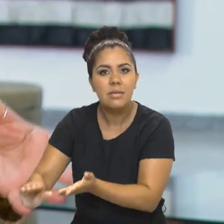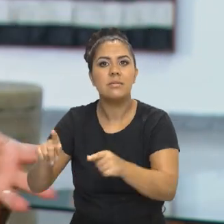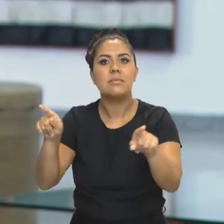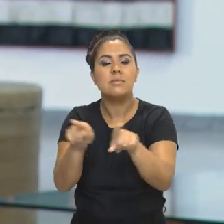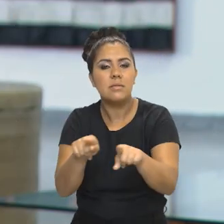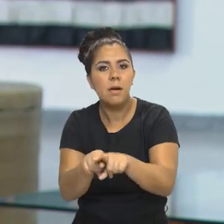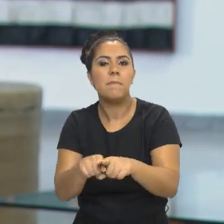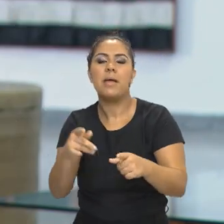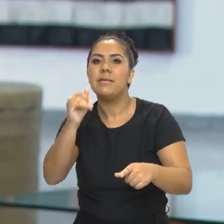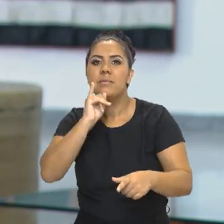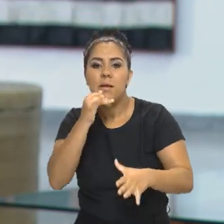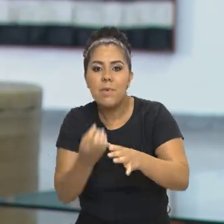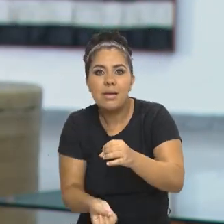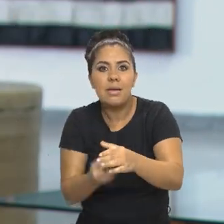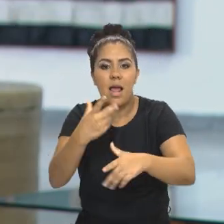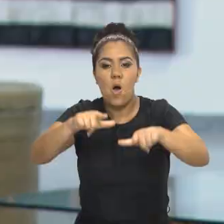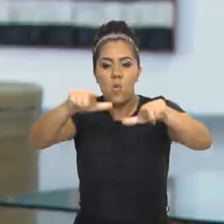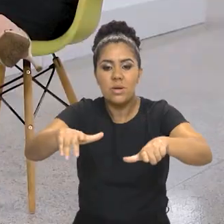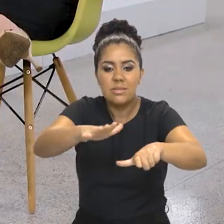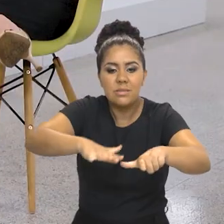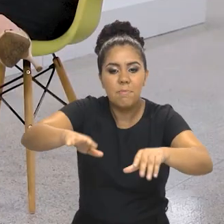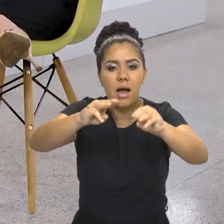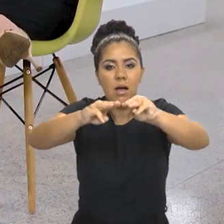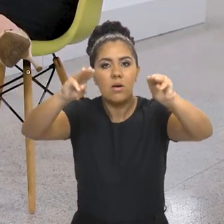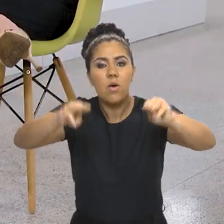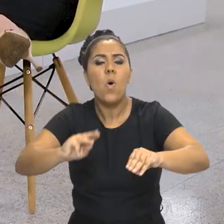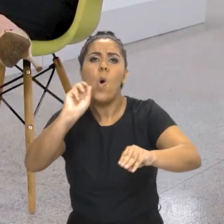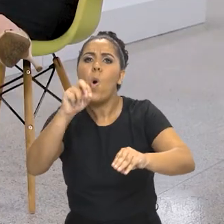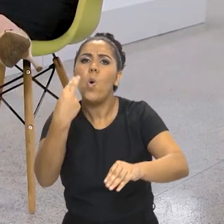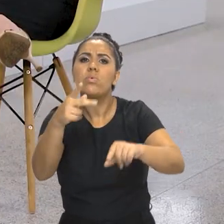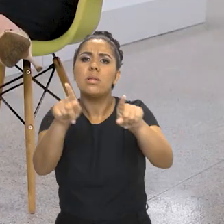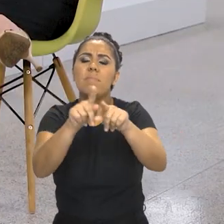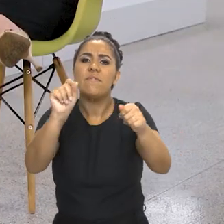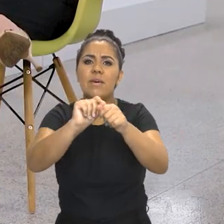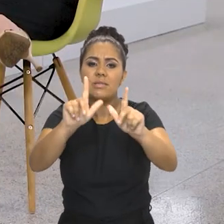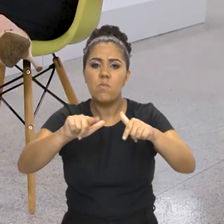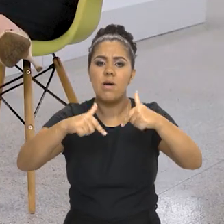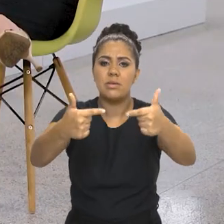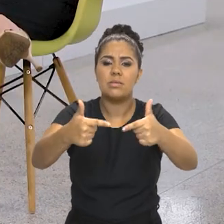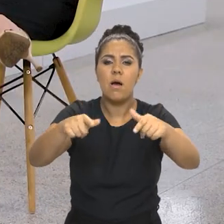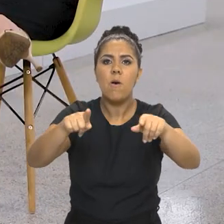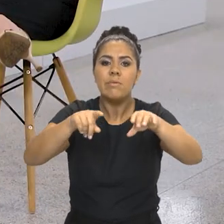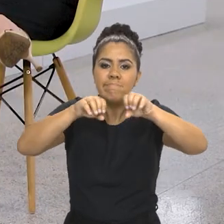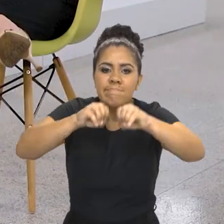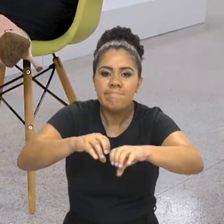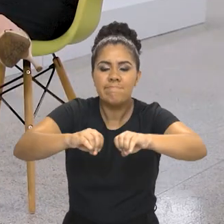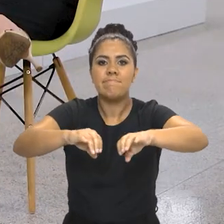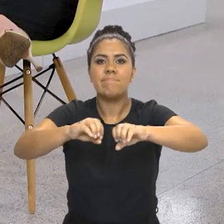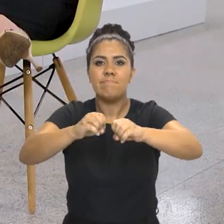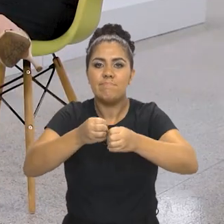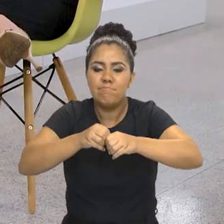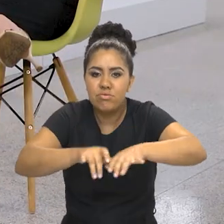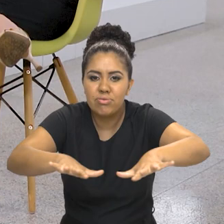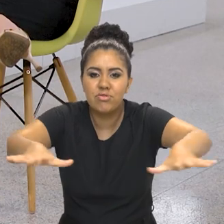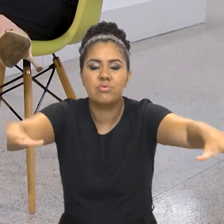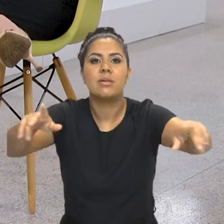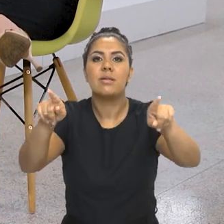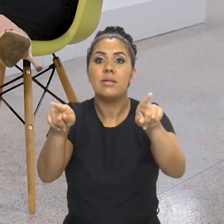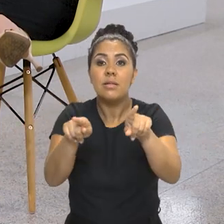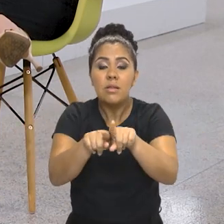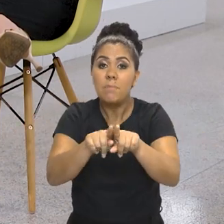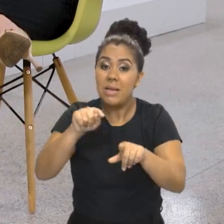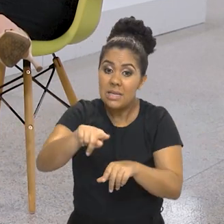espaço para ser um museu, por exemplo, ou fazer uma ação educativa, fazer uma ação comunitária,